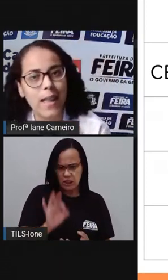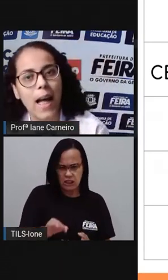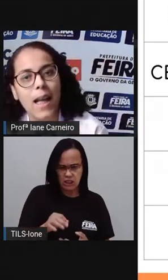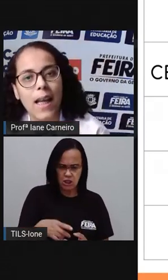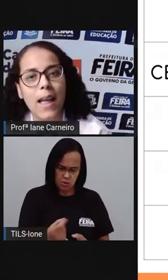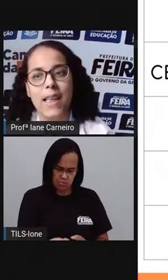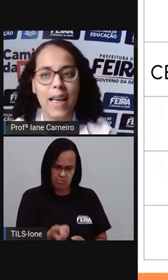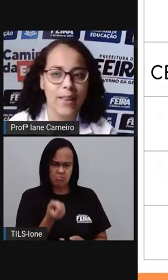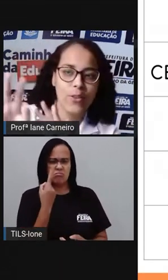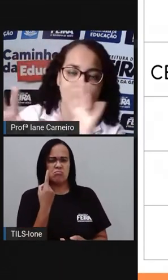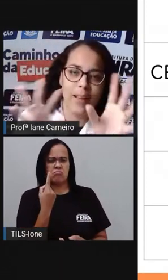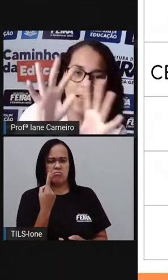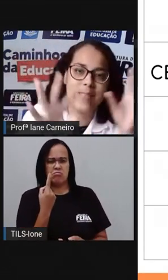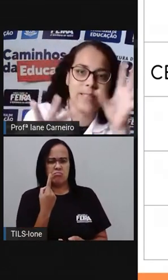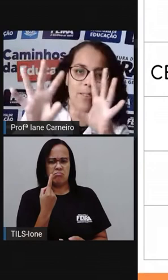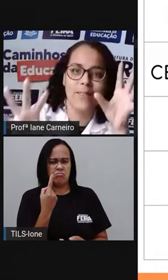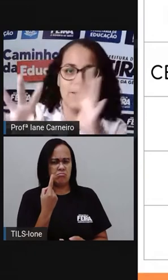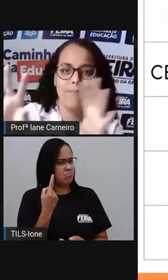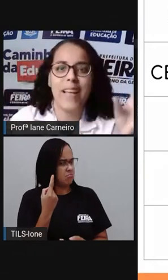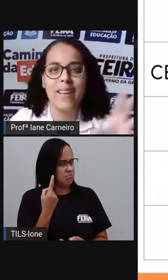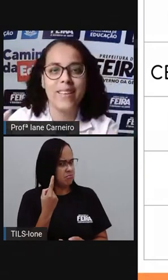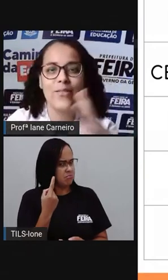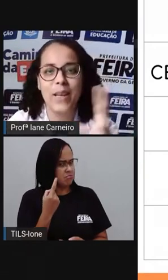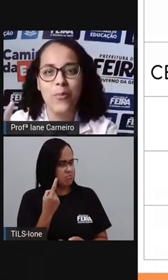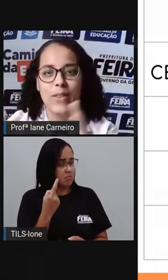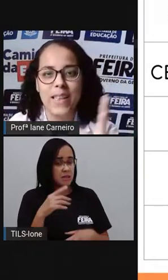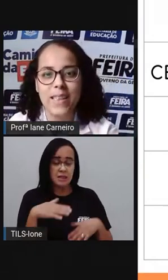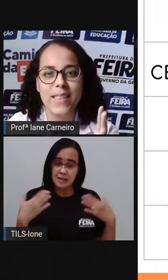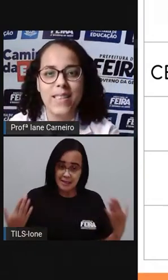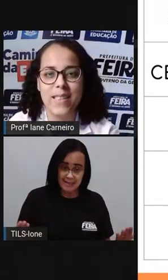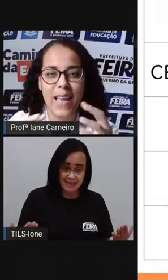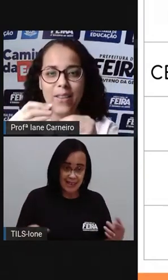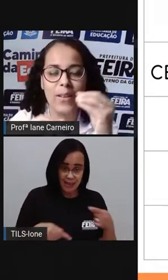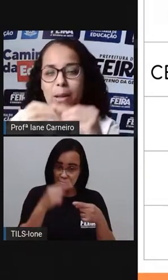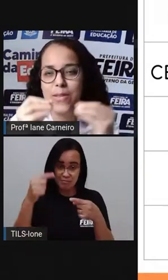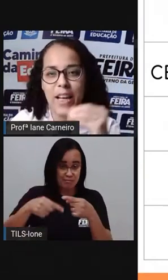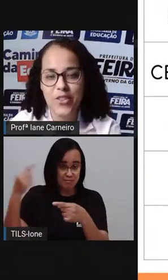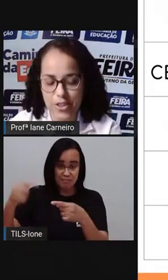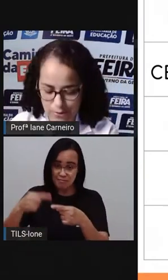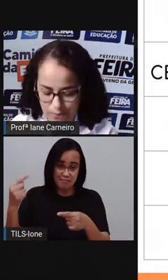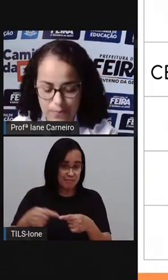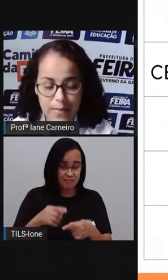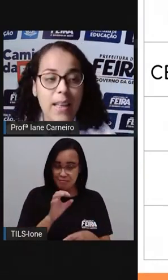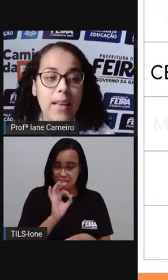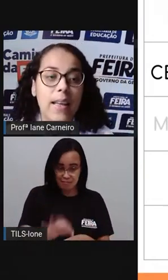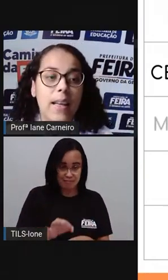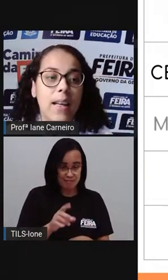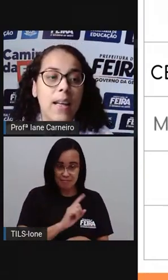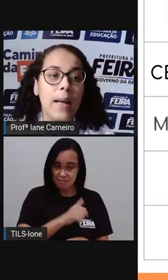coisa que está... Que é toda, assim, ó, né? Que não tem muita... Não é tão certinho.